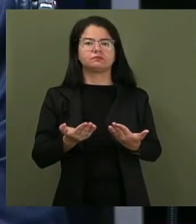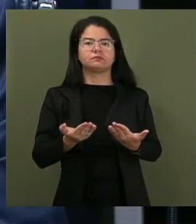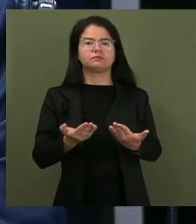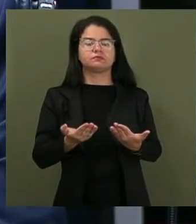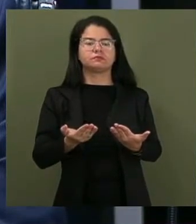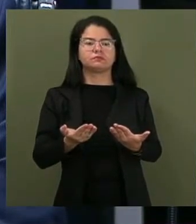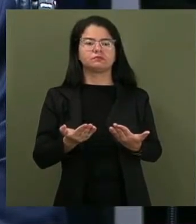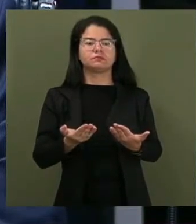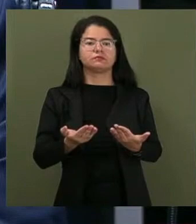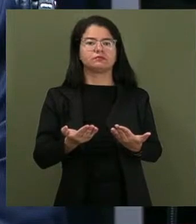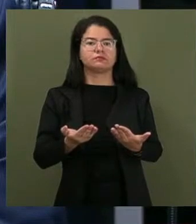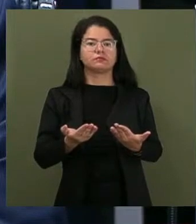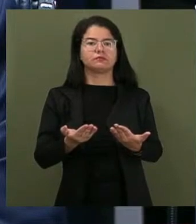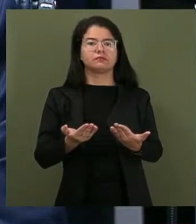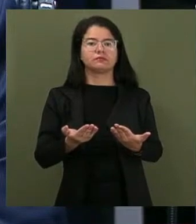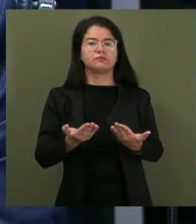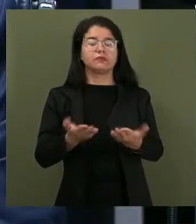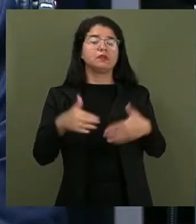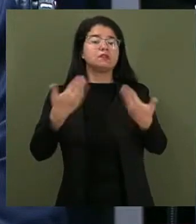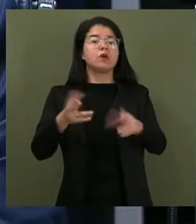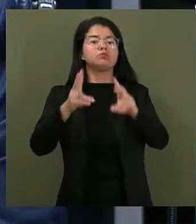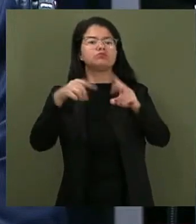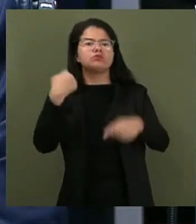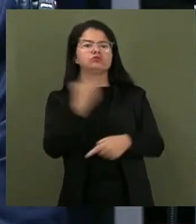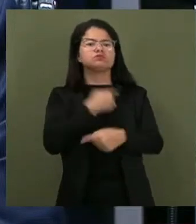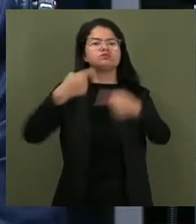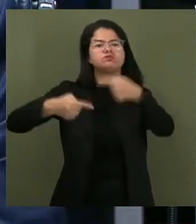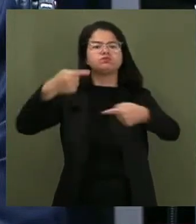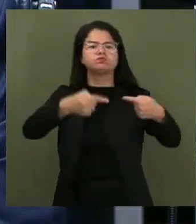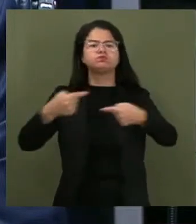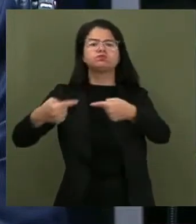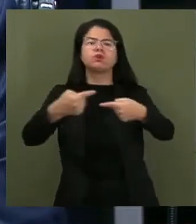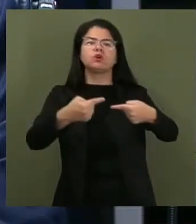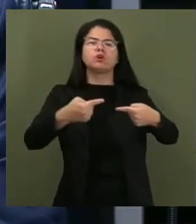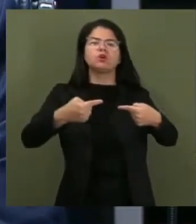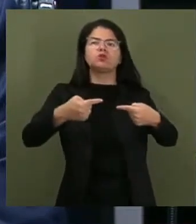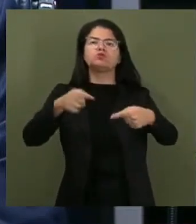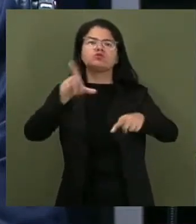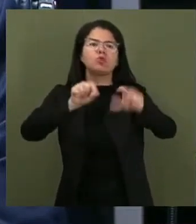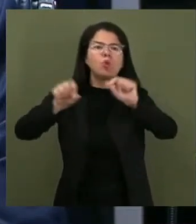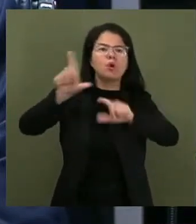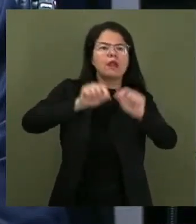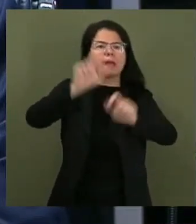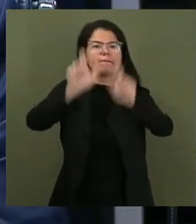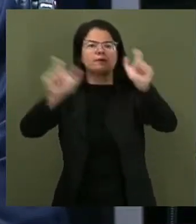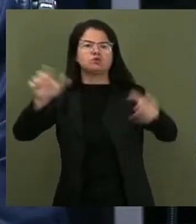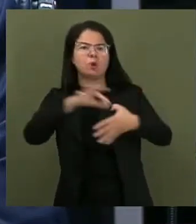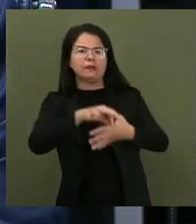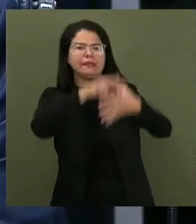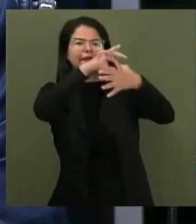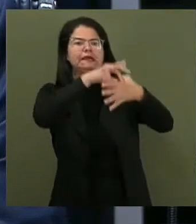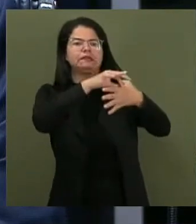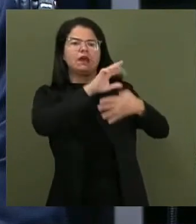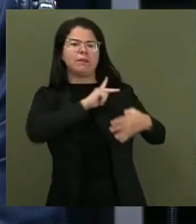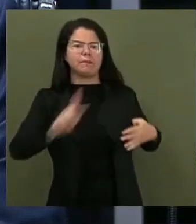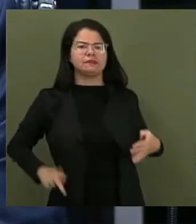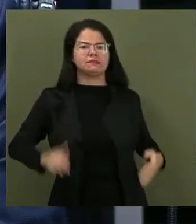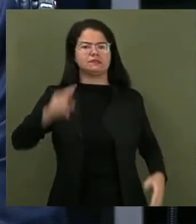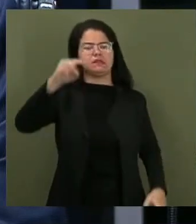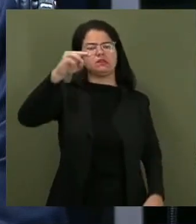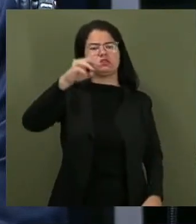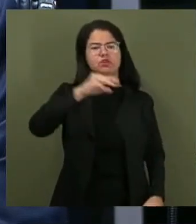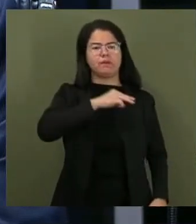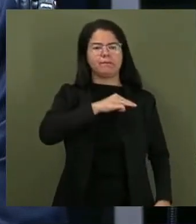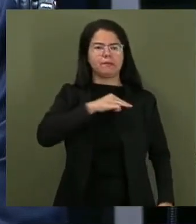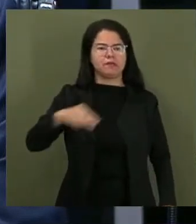soube escolher os comandantes dessa e os coordenadores dessa comissão, tanto o presidente, ministro Salomão, quanto o